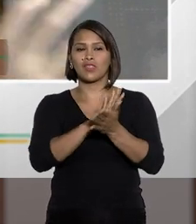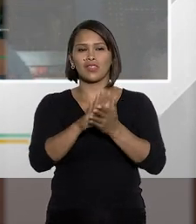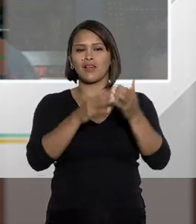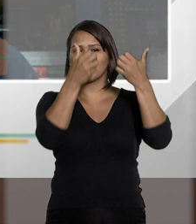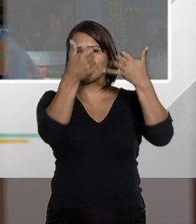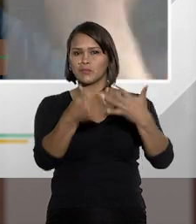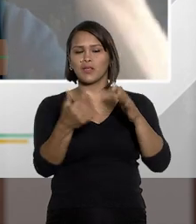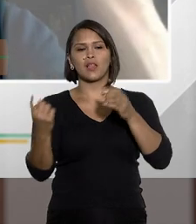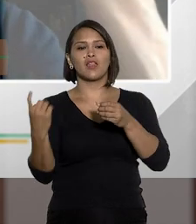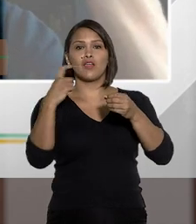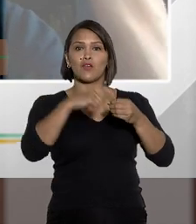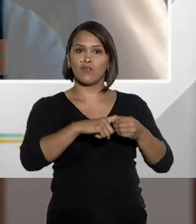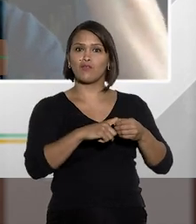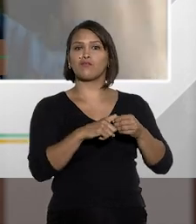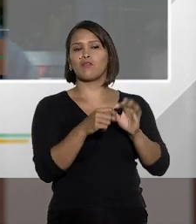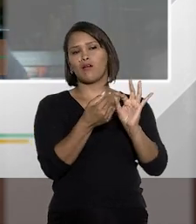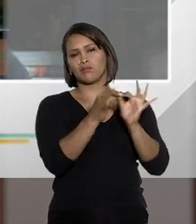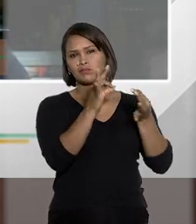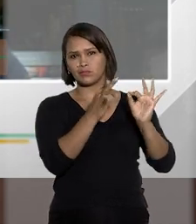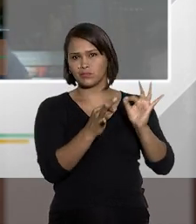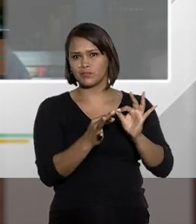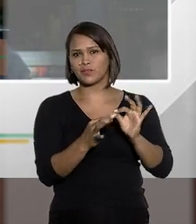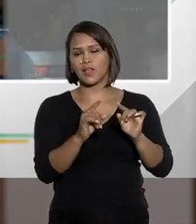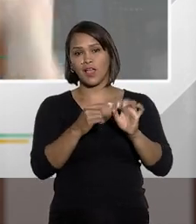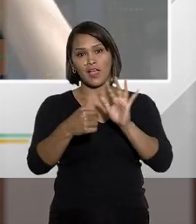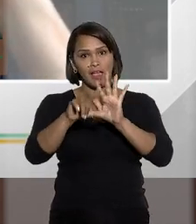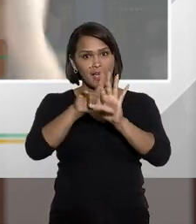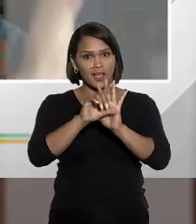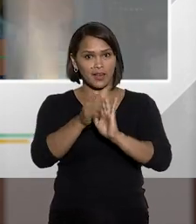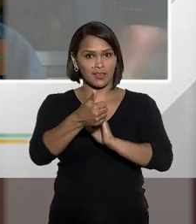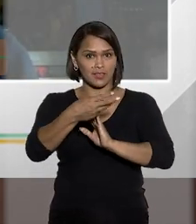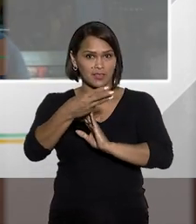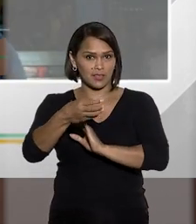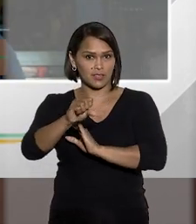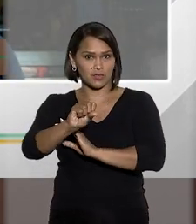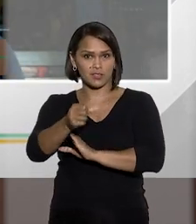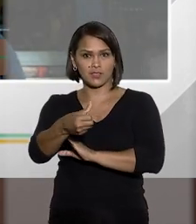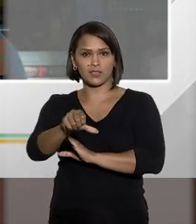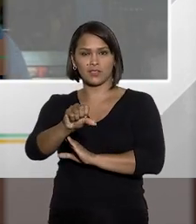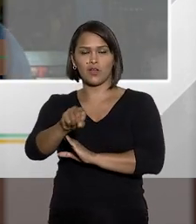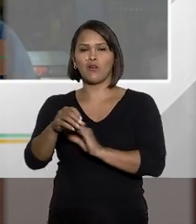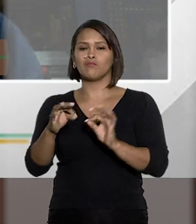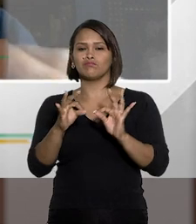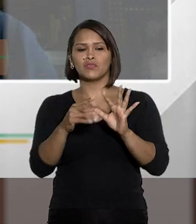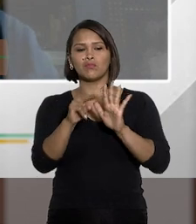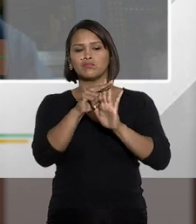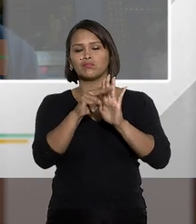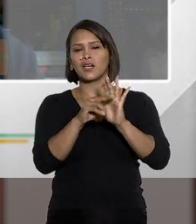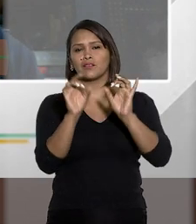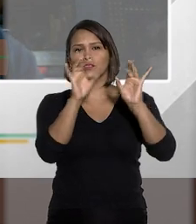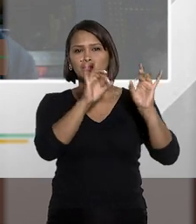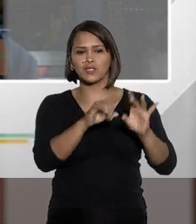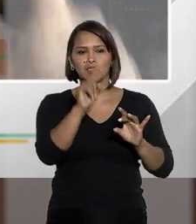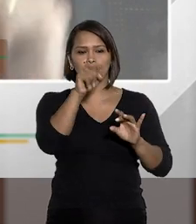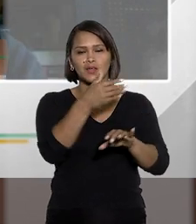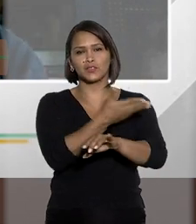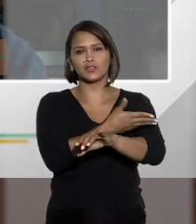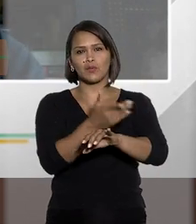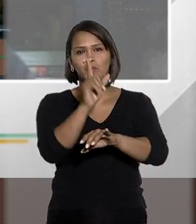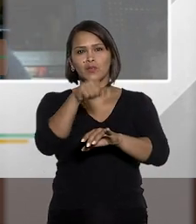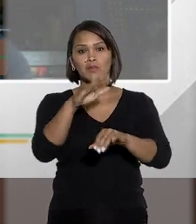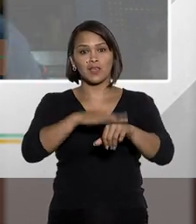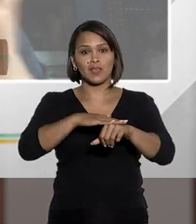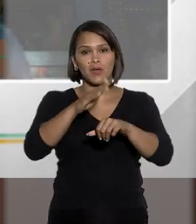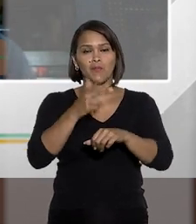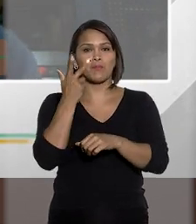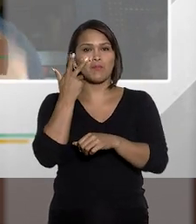falando nada dele, ele volta a ser hidratado. A lei 13.869 não traz um tipo específico para esse